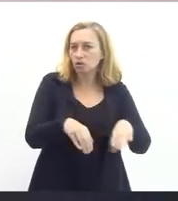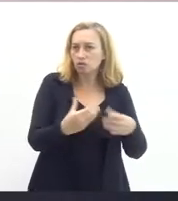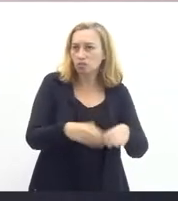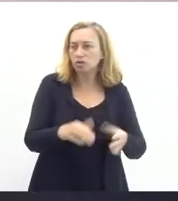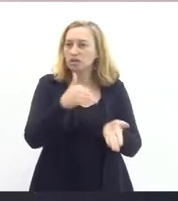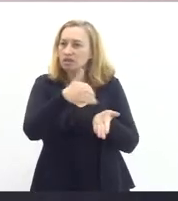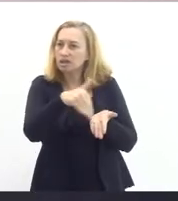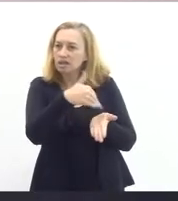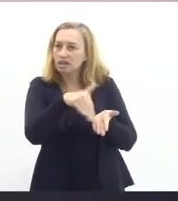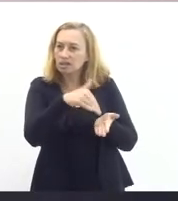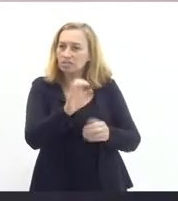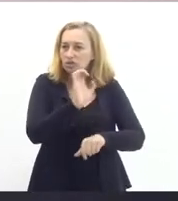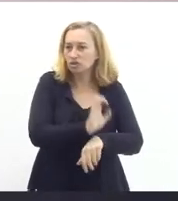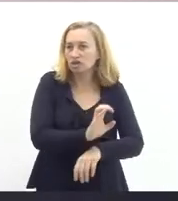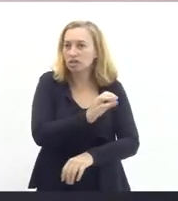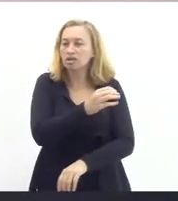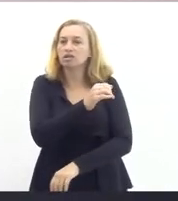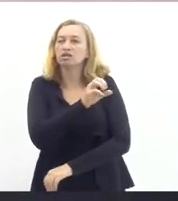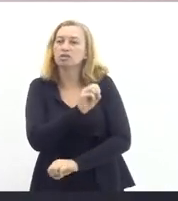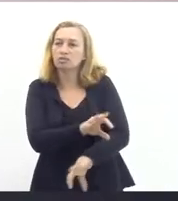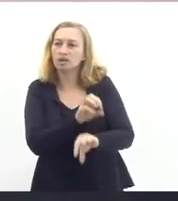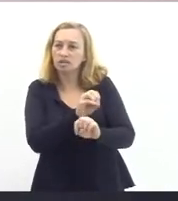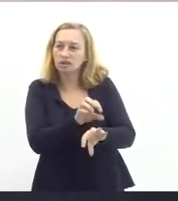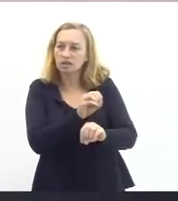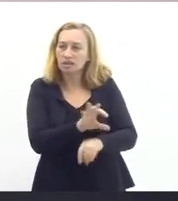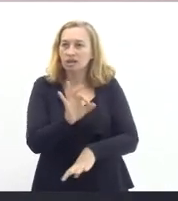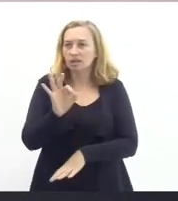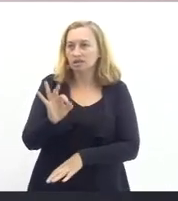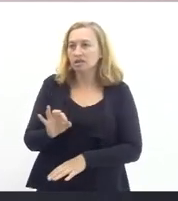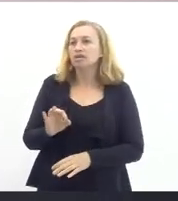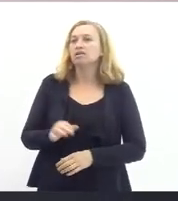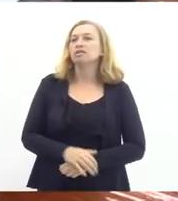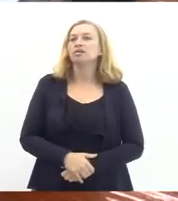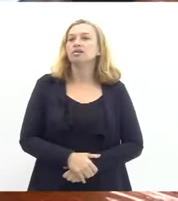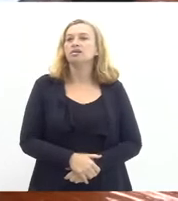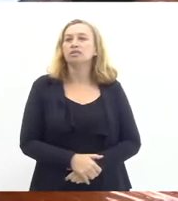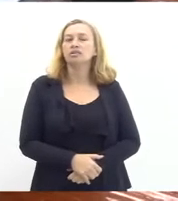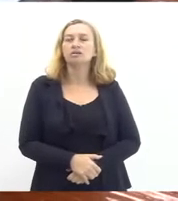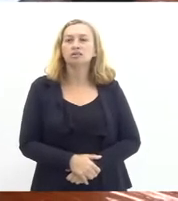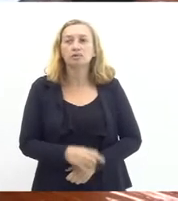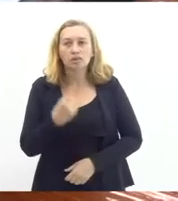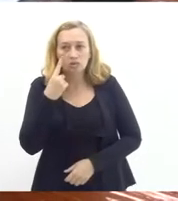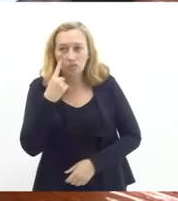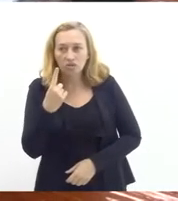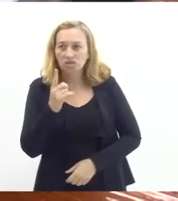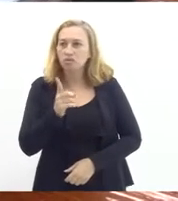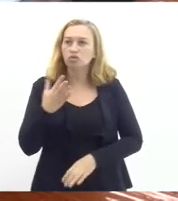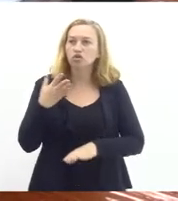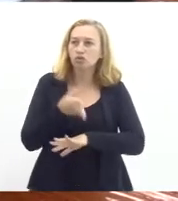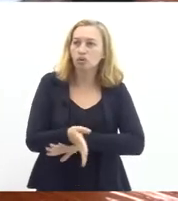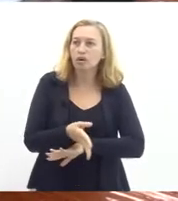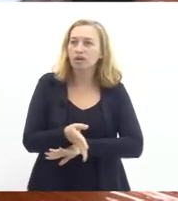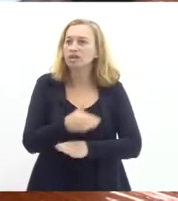Secretaria de Estado de Educação, temos a confirmação da Secretaria de Estado de Educação, mas pelo que a gente está vendo ainda não chegou,